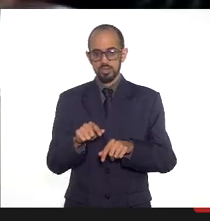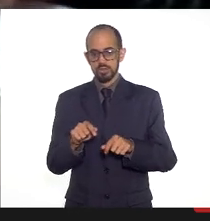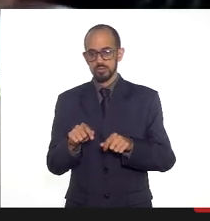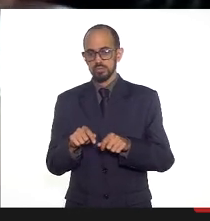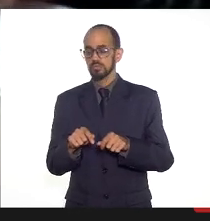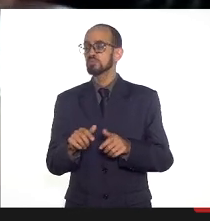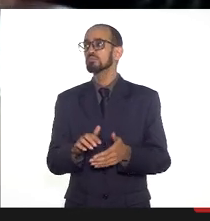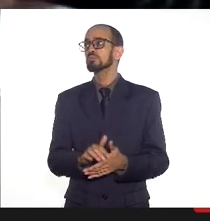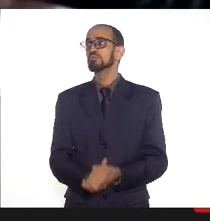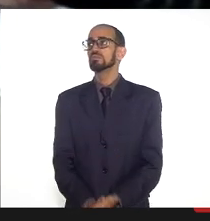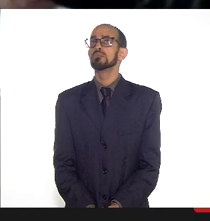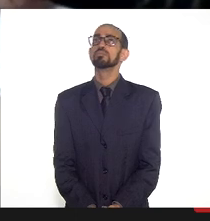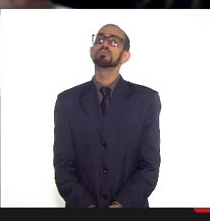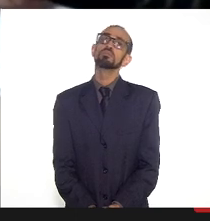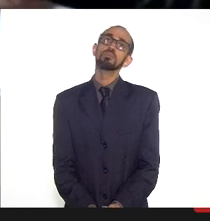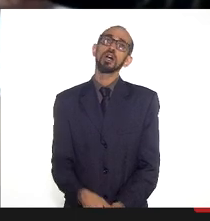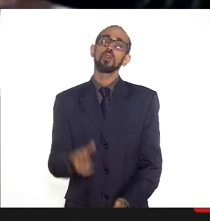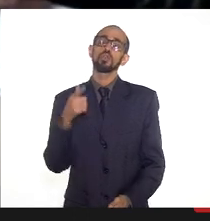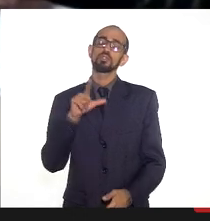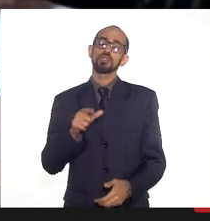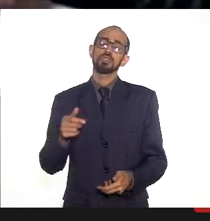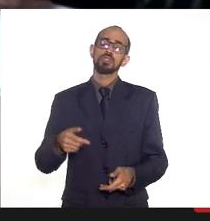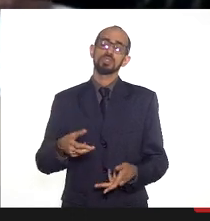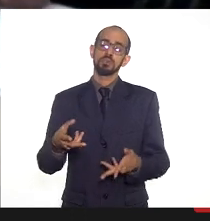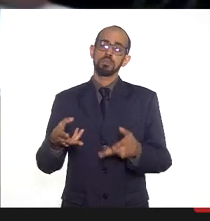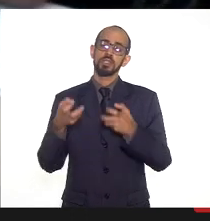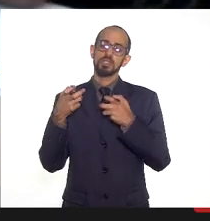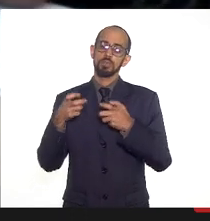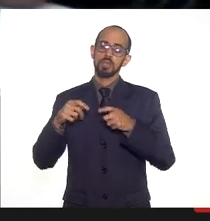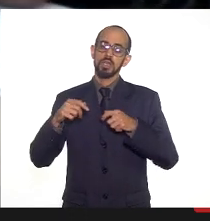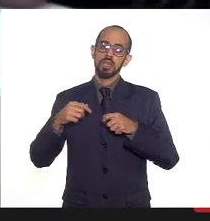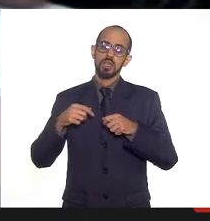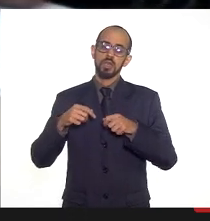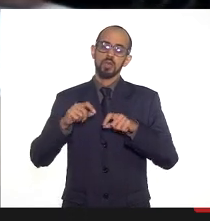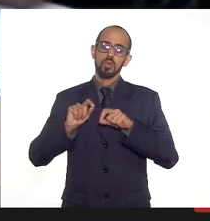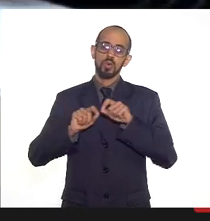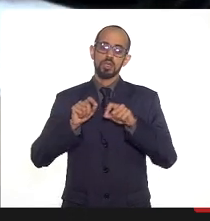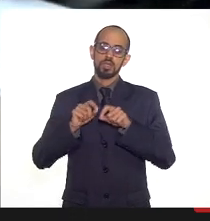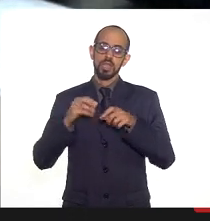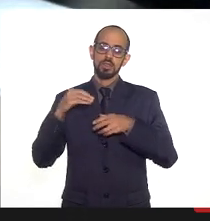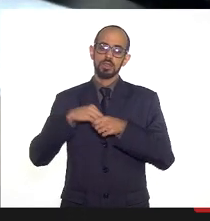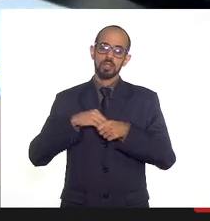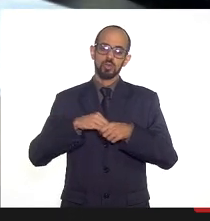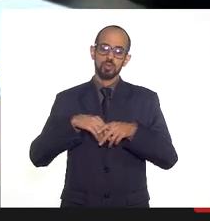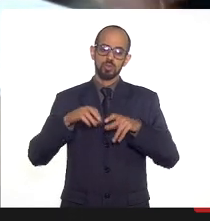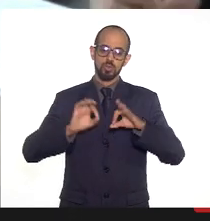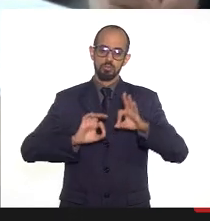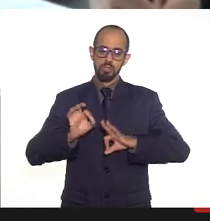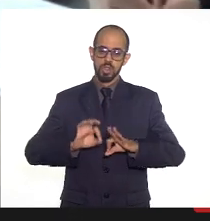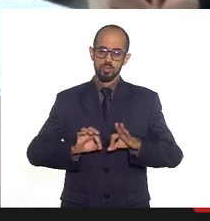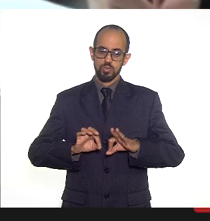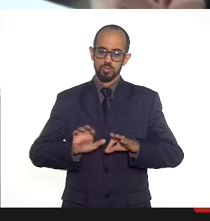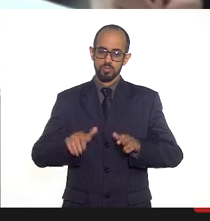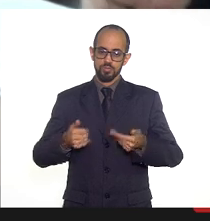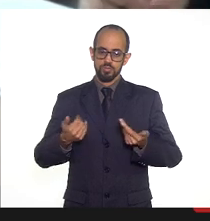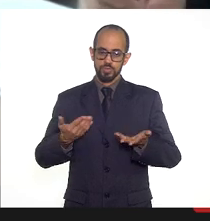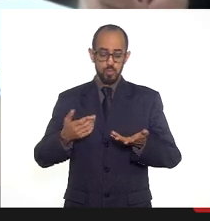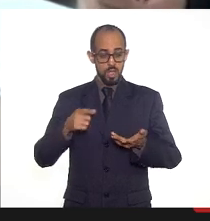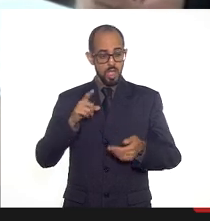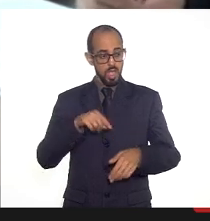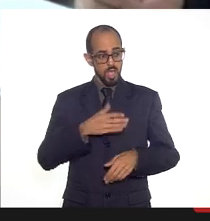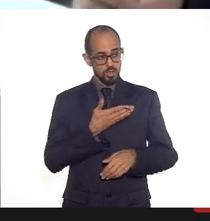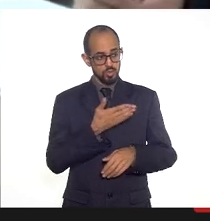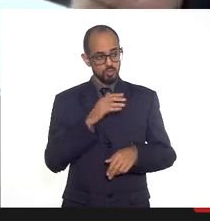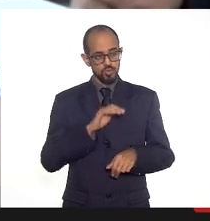atender essa perspectiva do que está dentro do plano. por enquanto, é isso, a